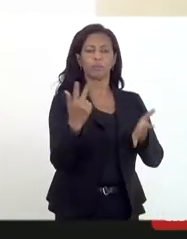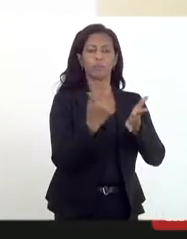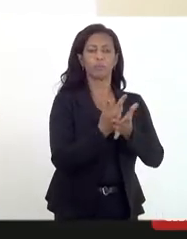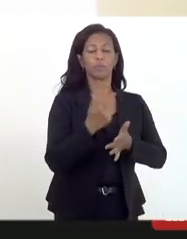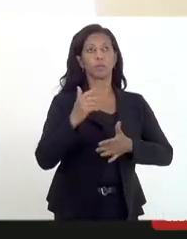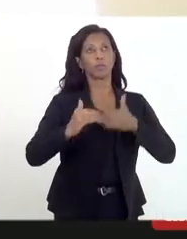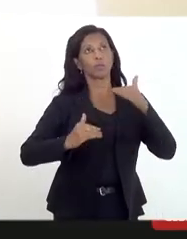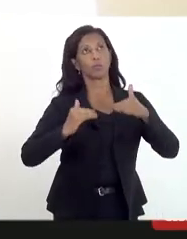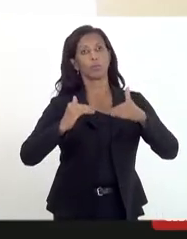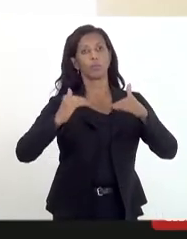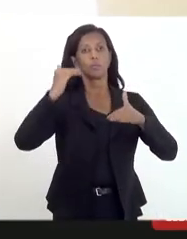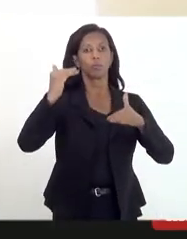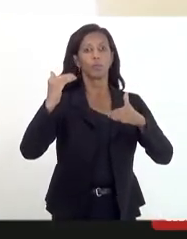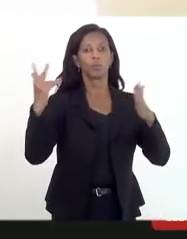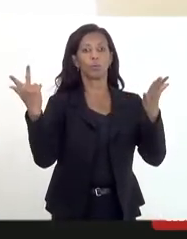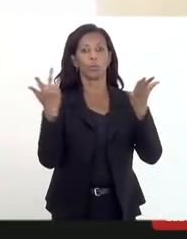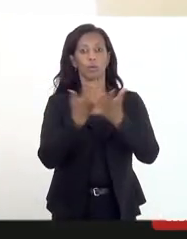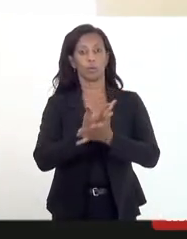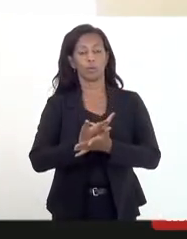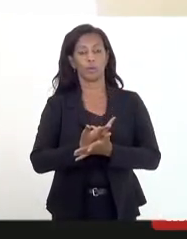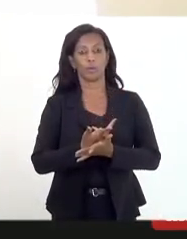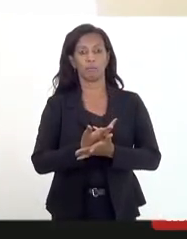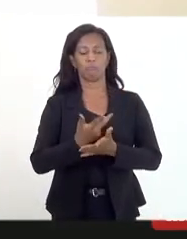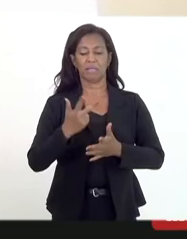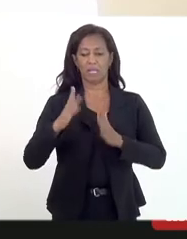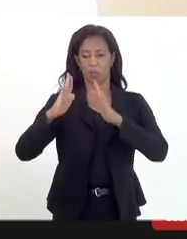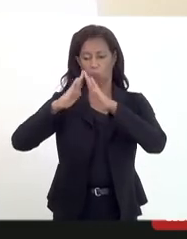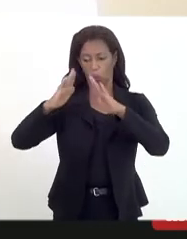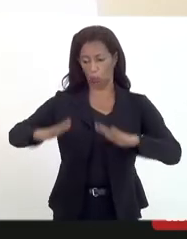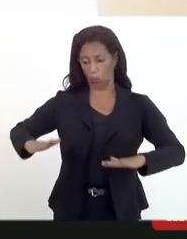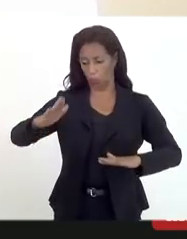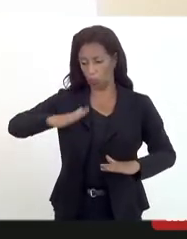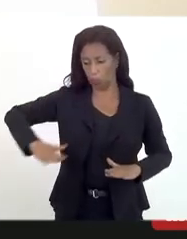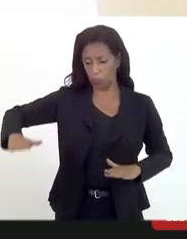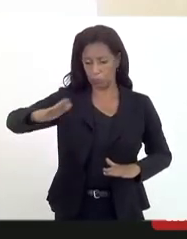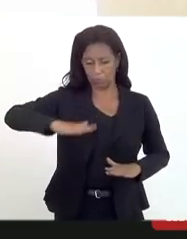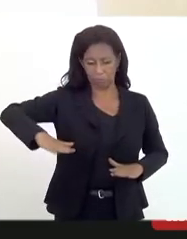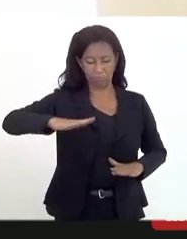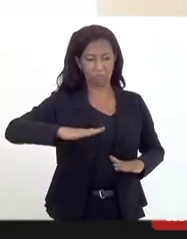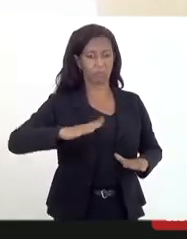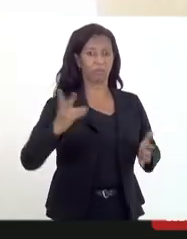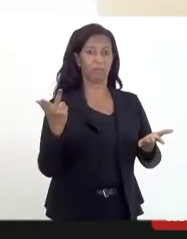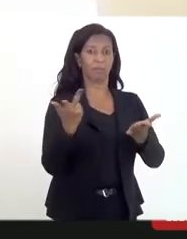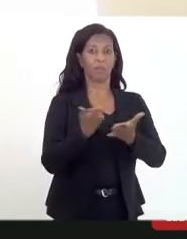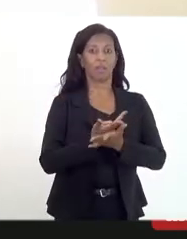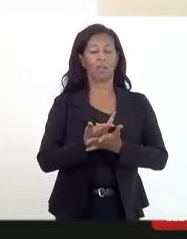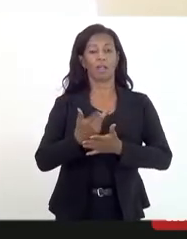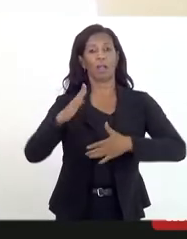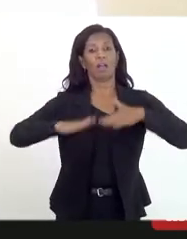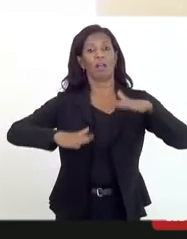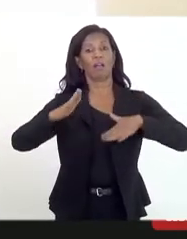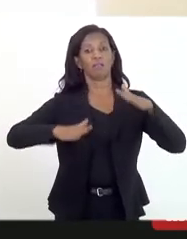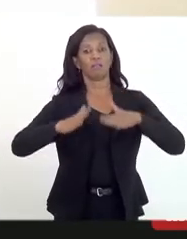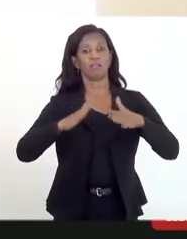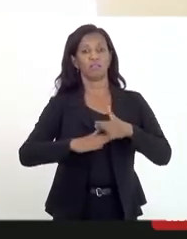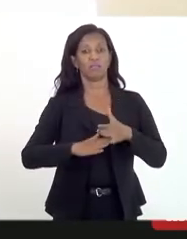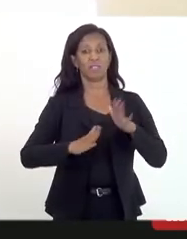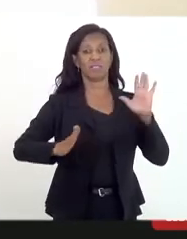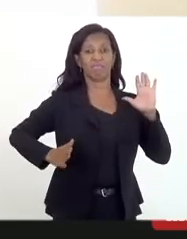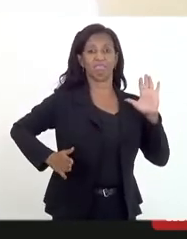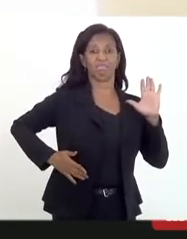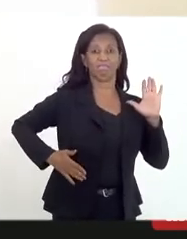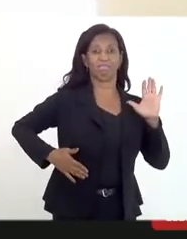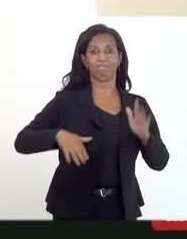há violações de terreiros, de barracões, porque muitas vezes são perpetrados por traficantes e